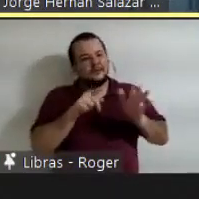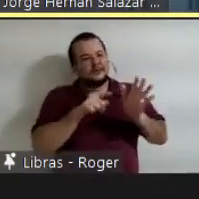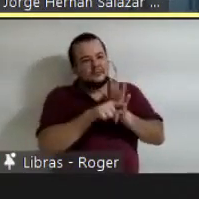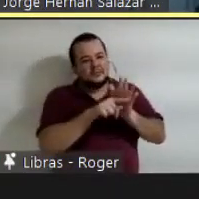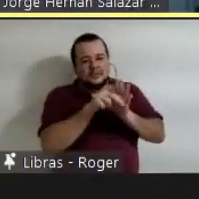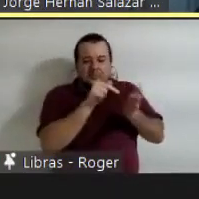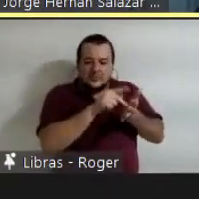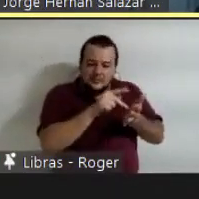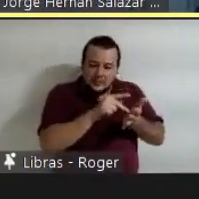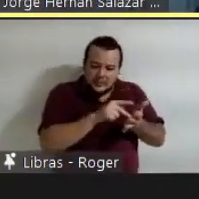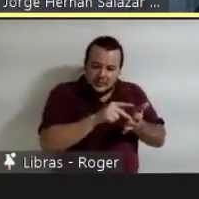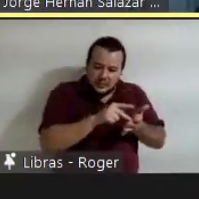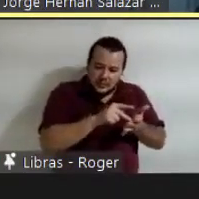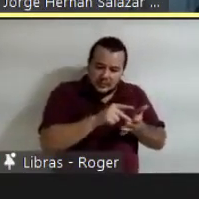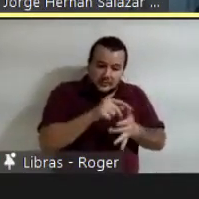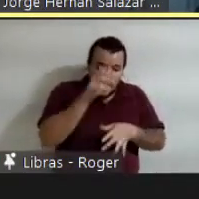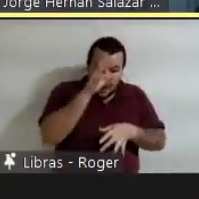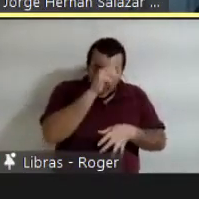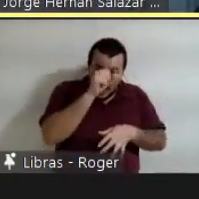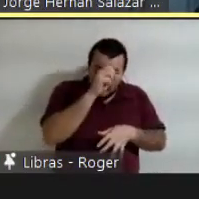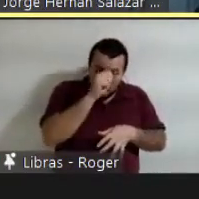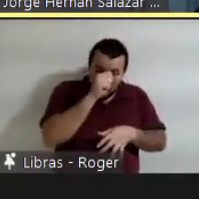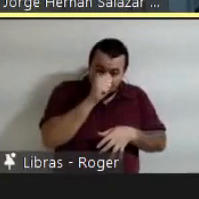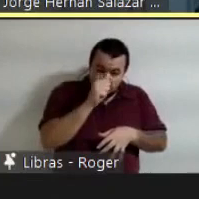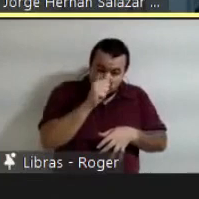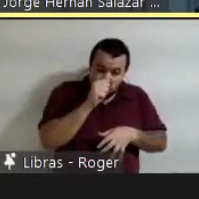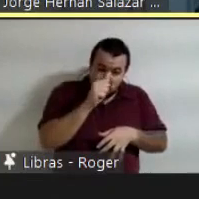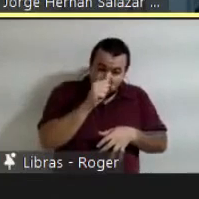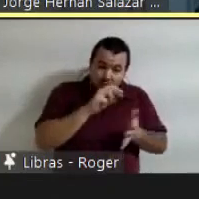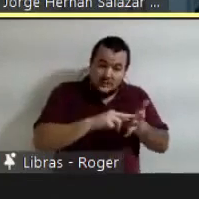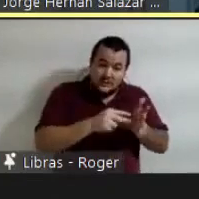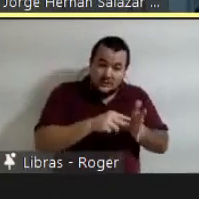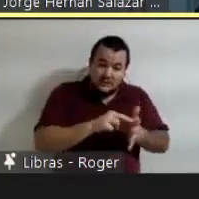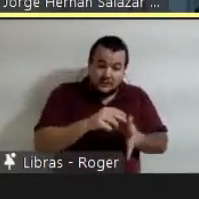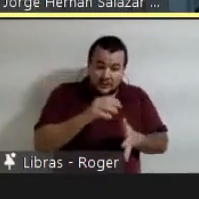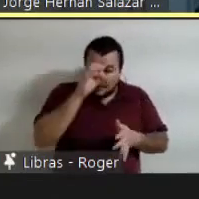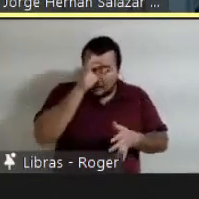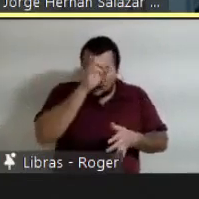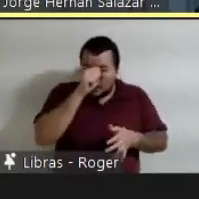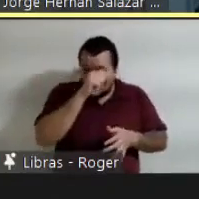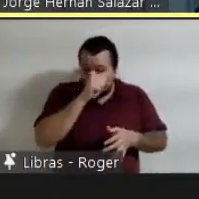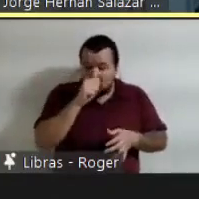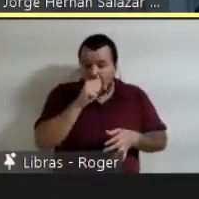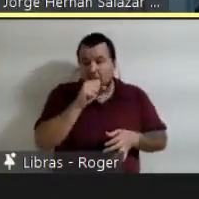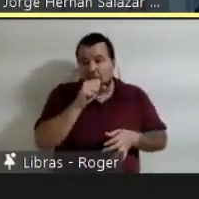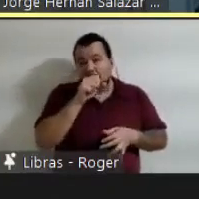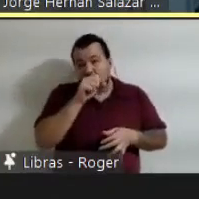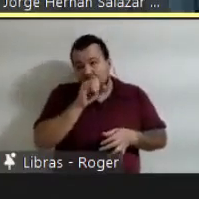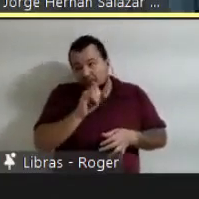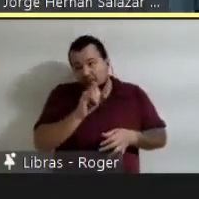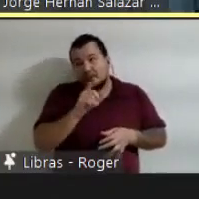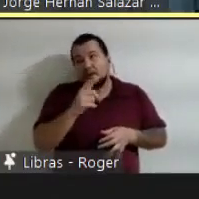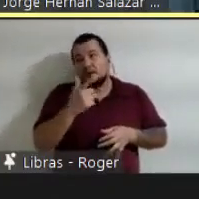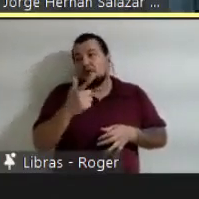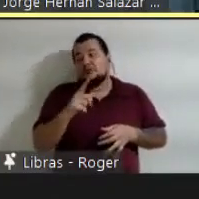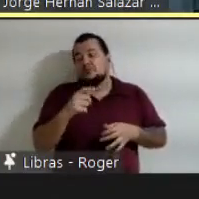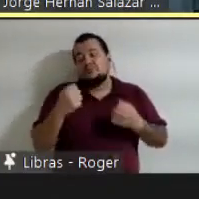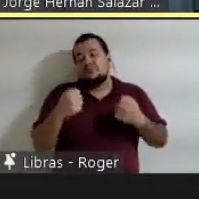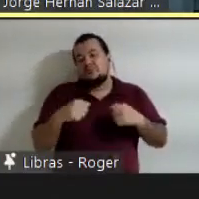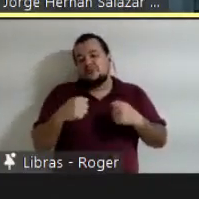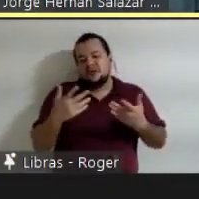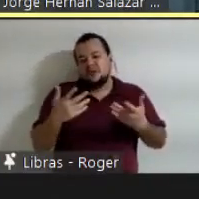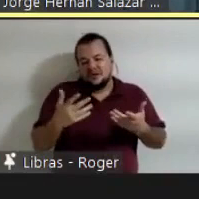distinto a aprender sem necessidade de que alguém nos ensine. Mas isso não acontece só.